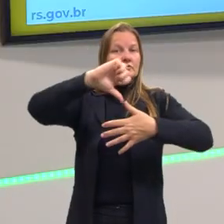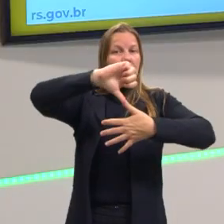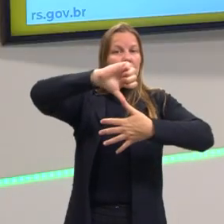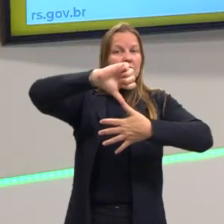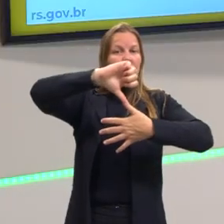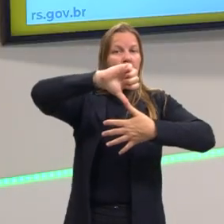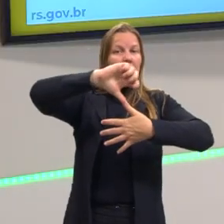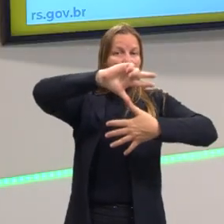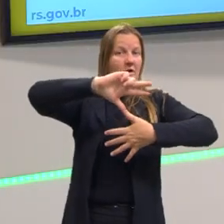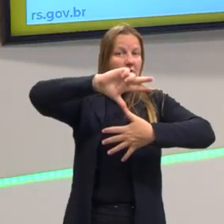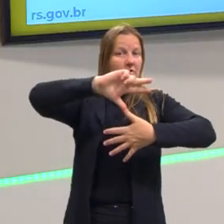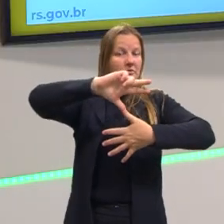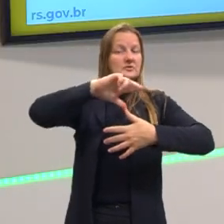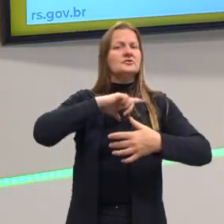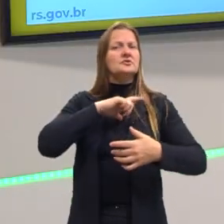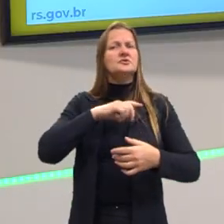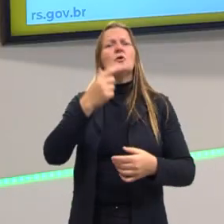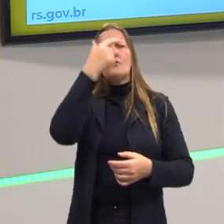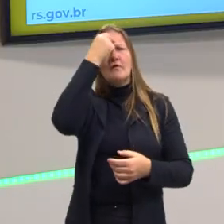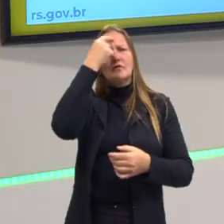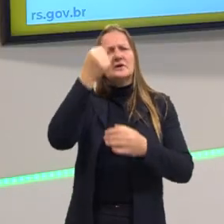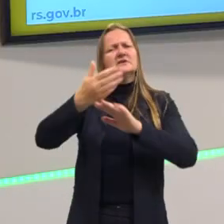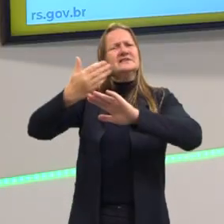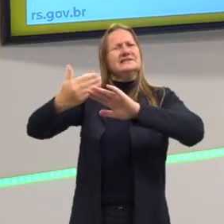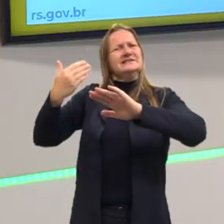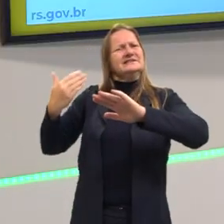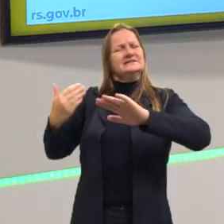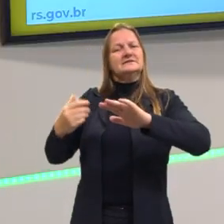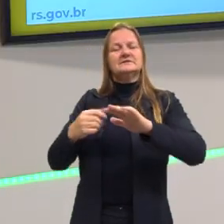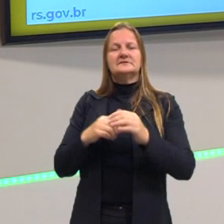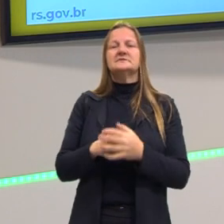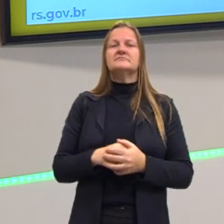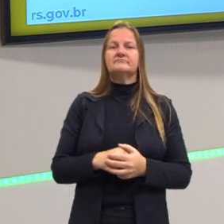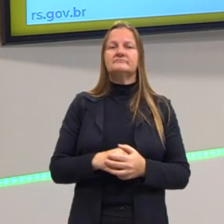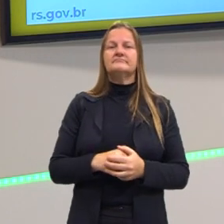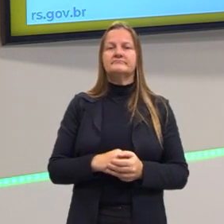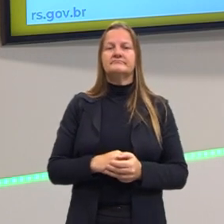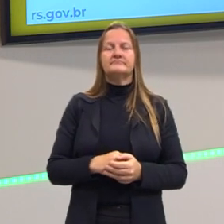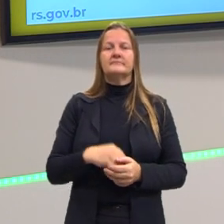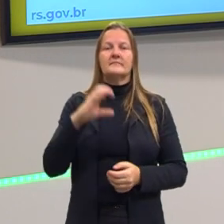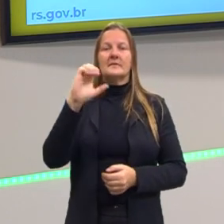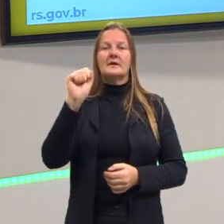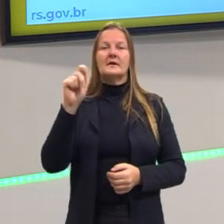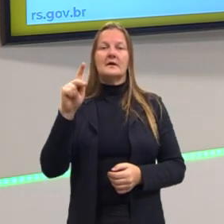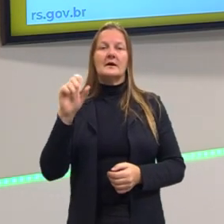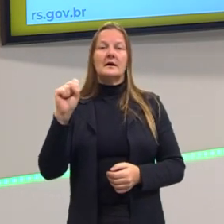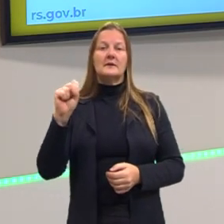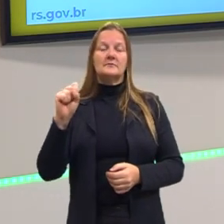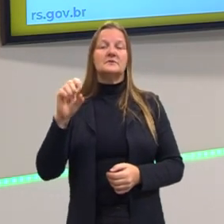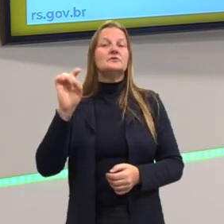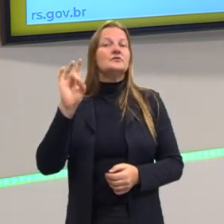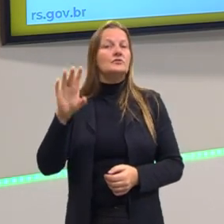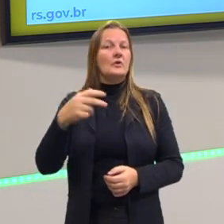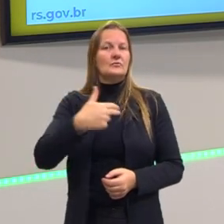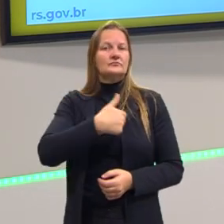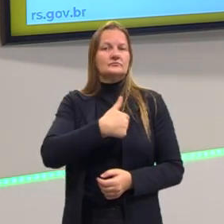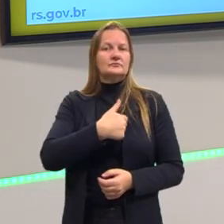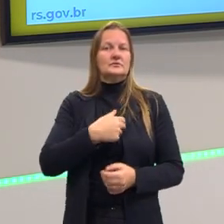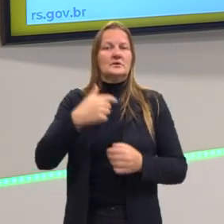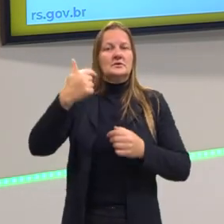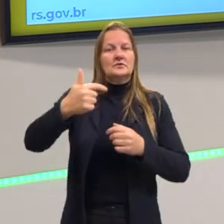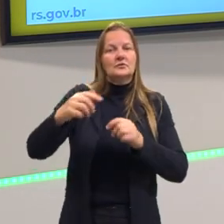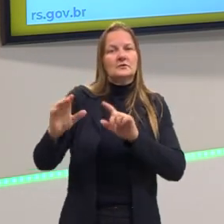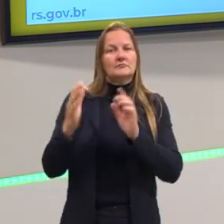Latina, já possuem universidades muito antes do Brasil. Por isso que a CAPES só vem com o Getúlio Vargas, na segunda fase do Getúlio Vargas.